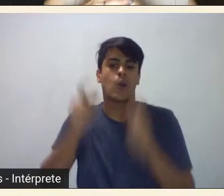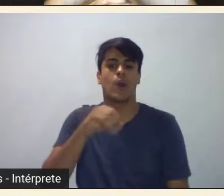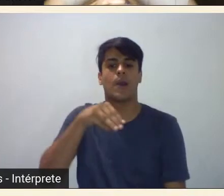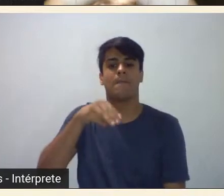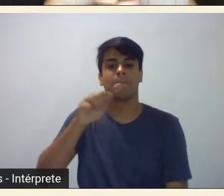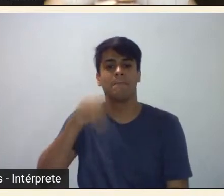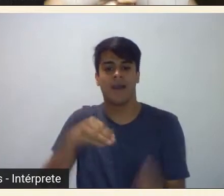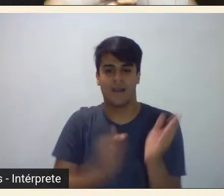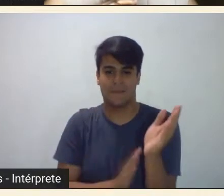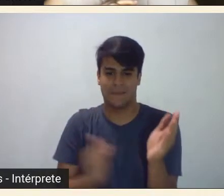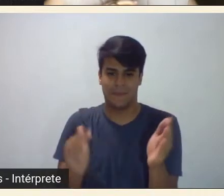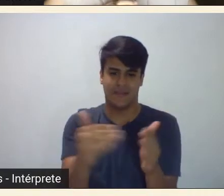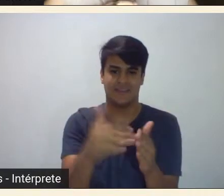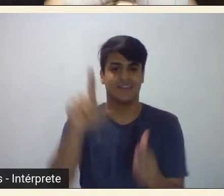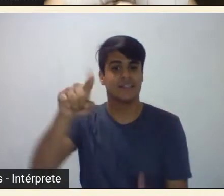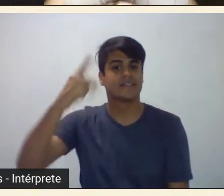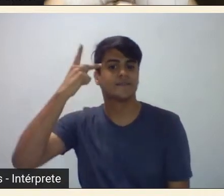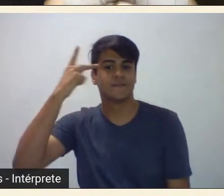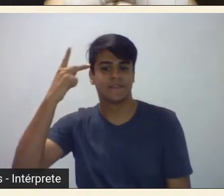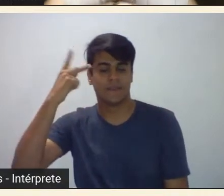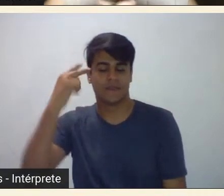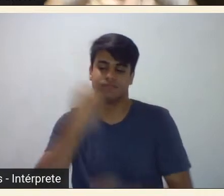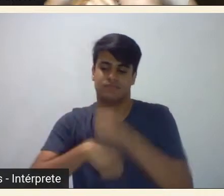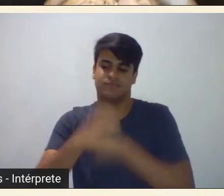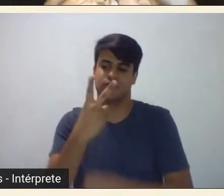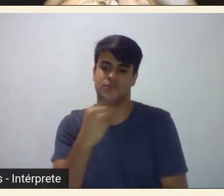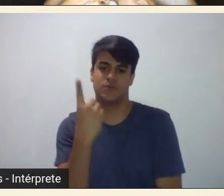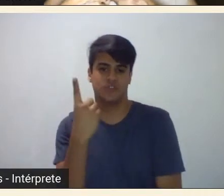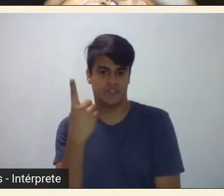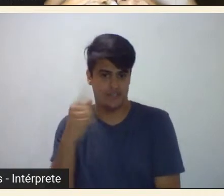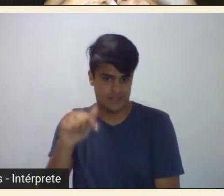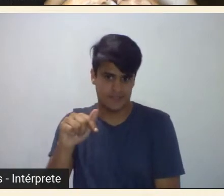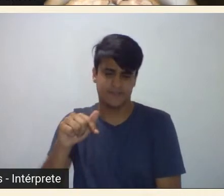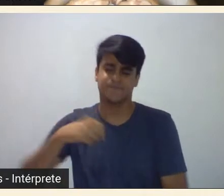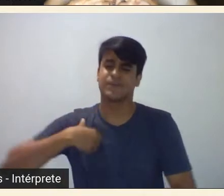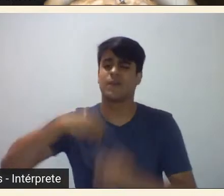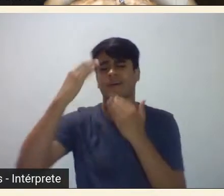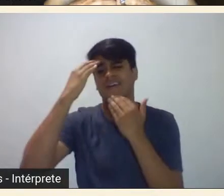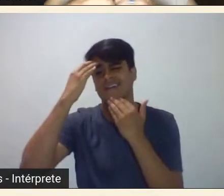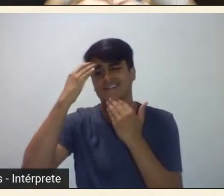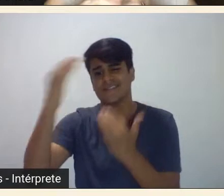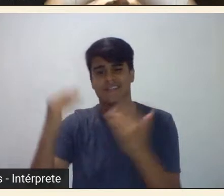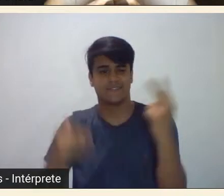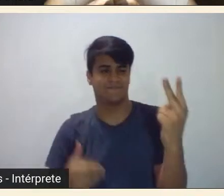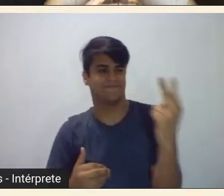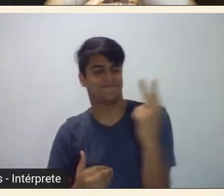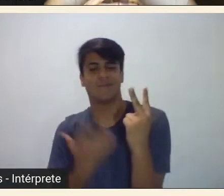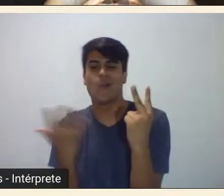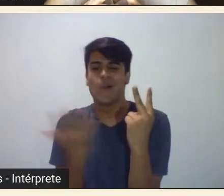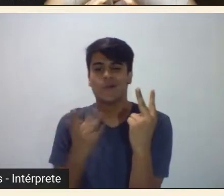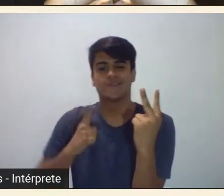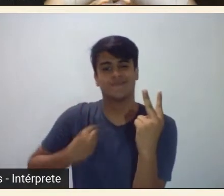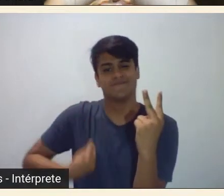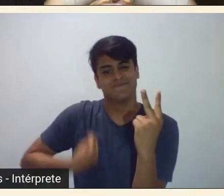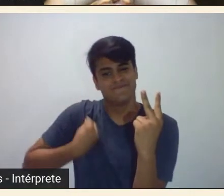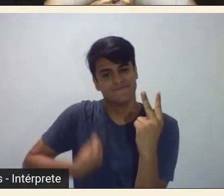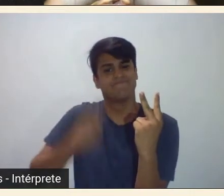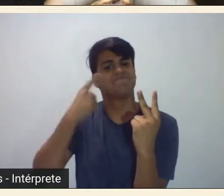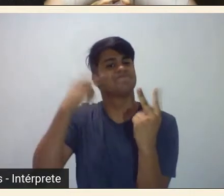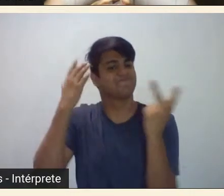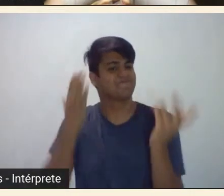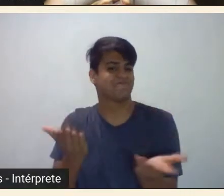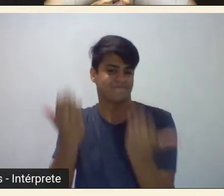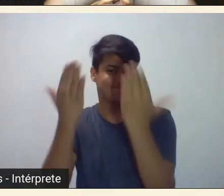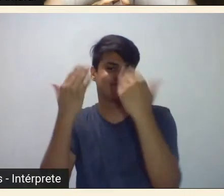2017 eu agradeço muitíssimo vocês duas por estarem com a gente e passo a palavra para vocês